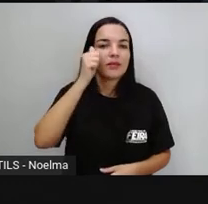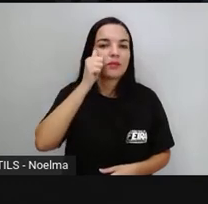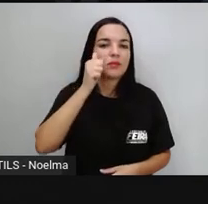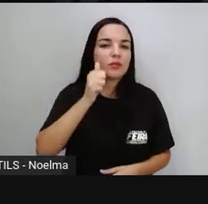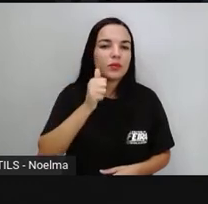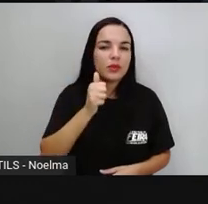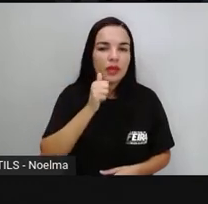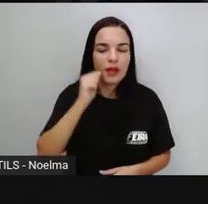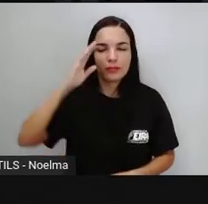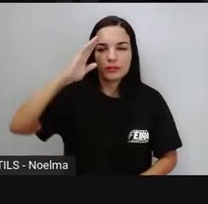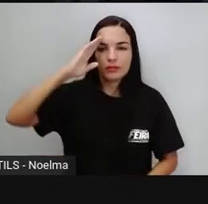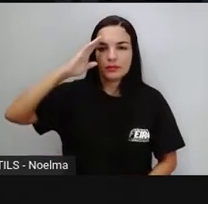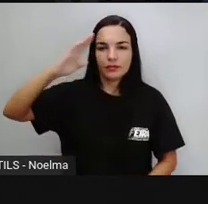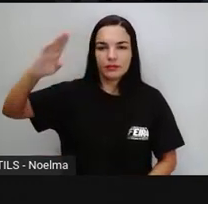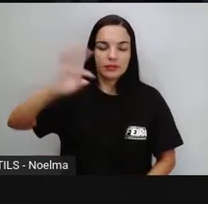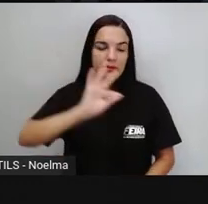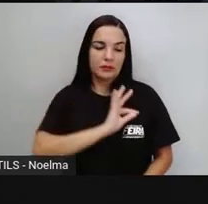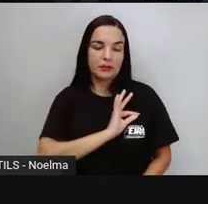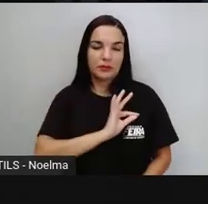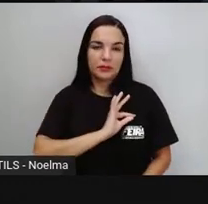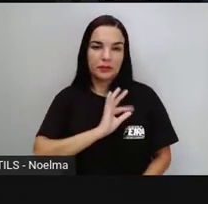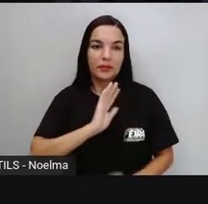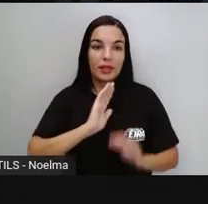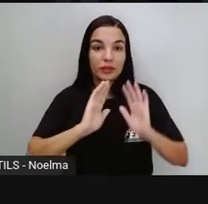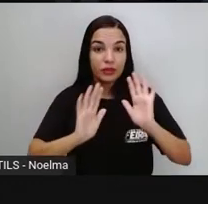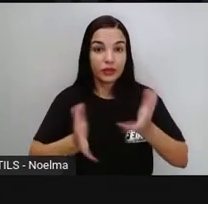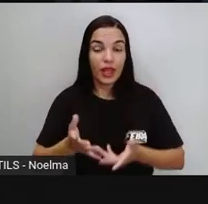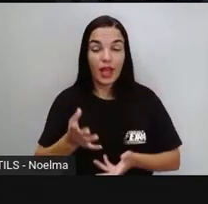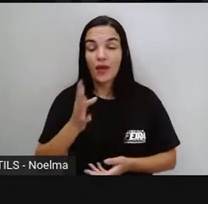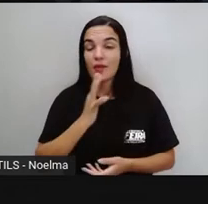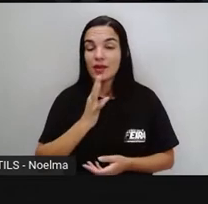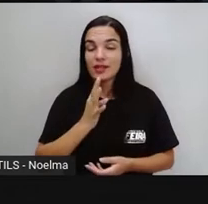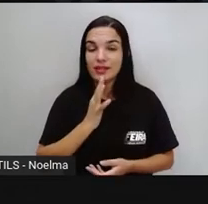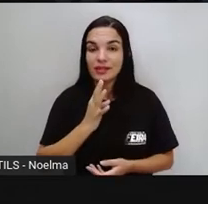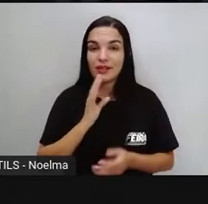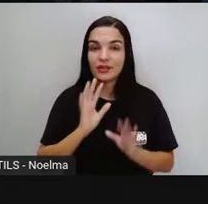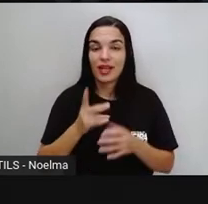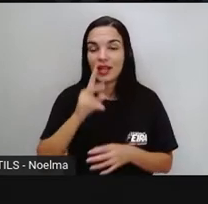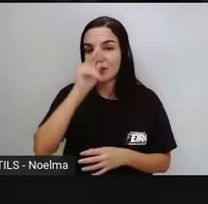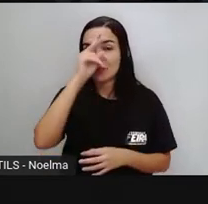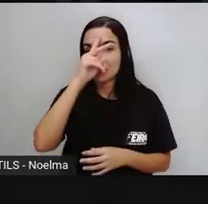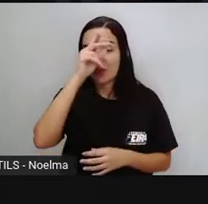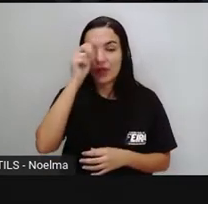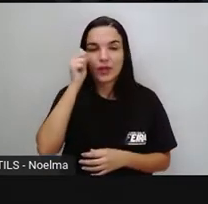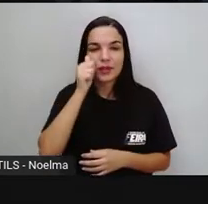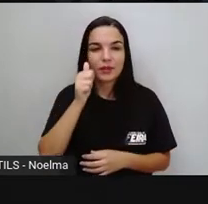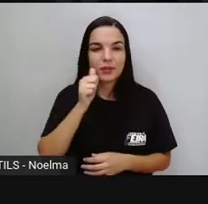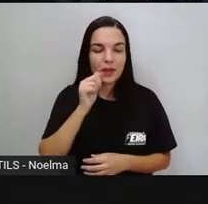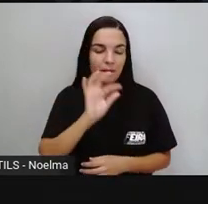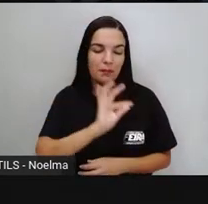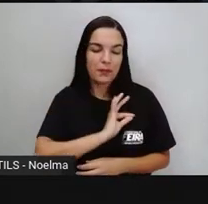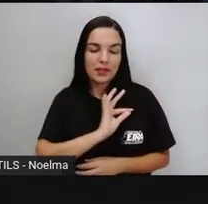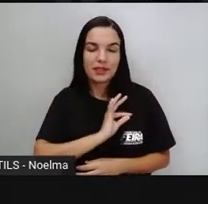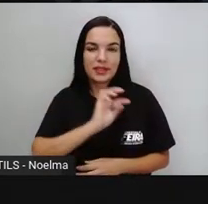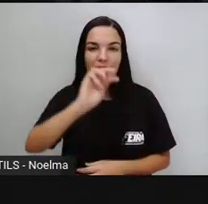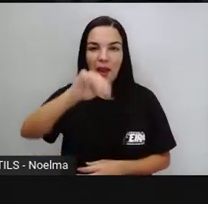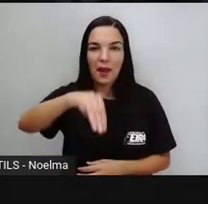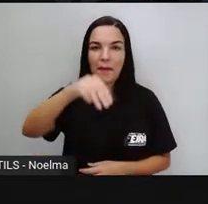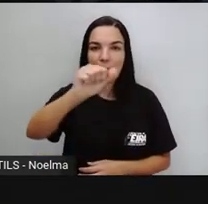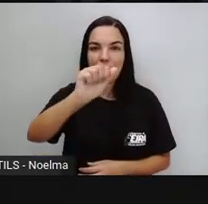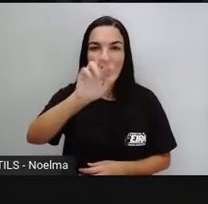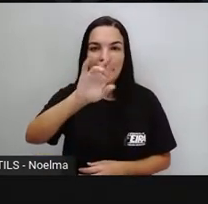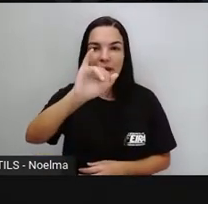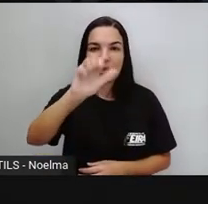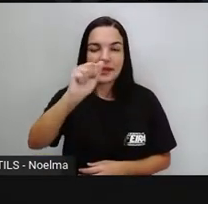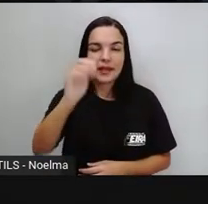Maria Quitéria. A gente já observou, já conheceu a história de Maria Quitéria, já viu a importância dessa